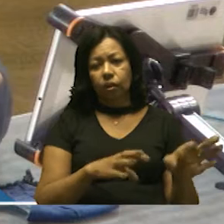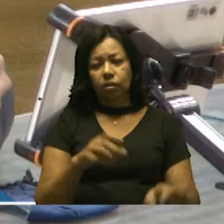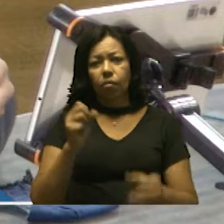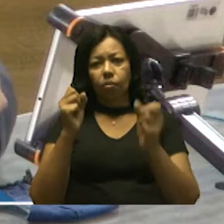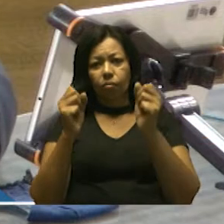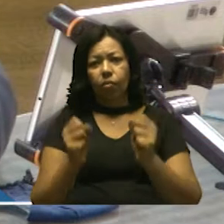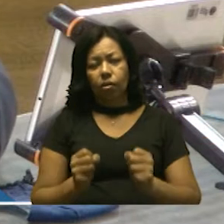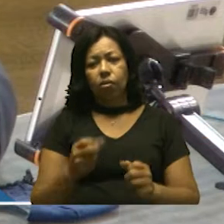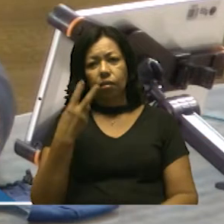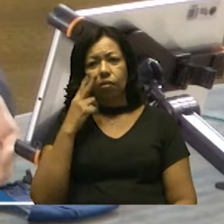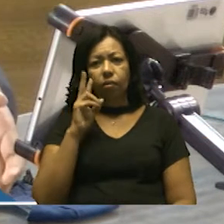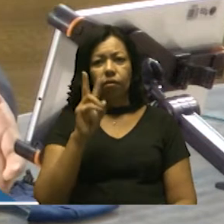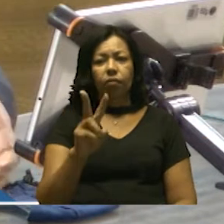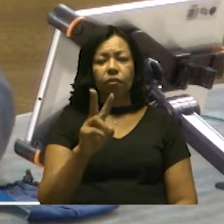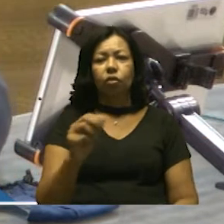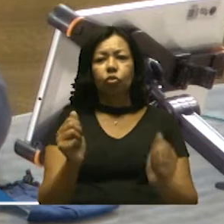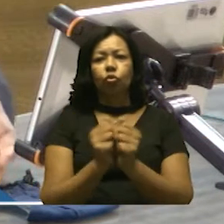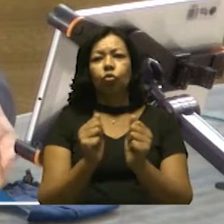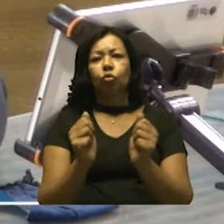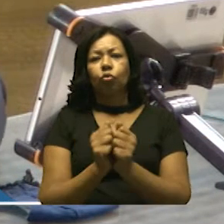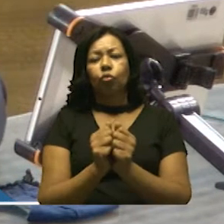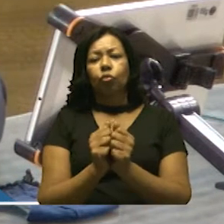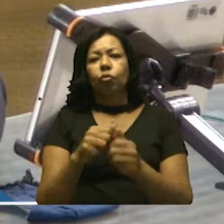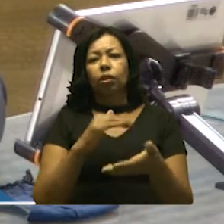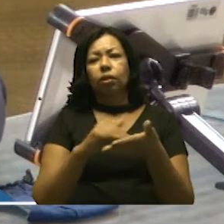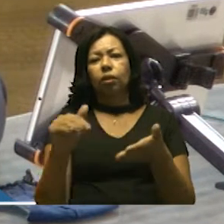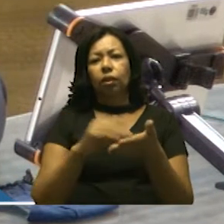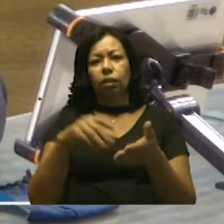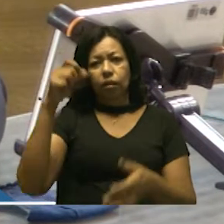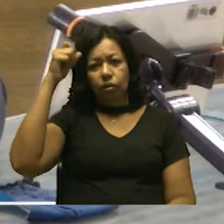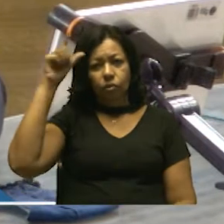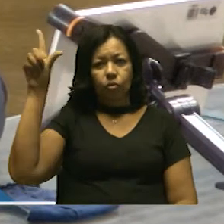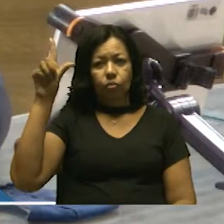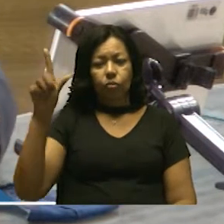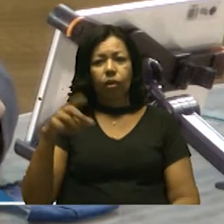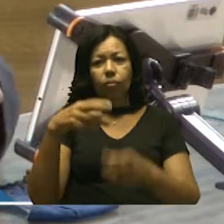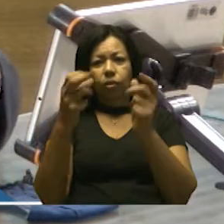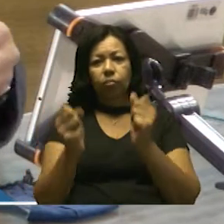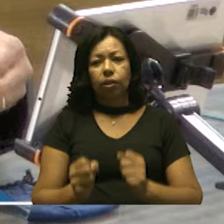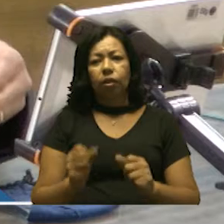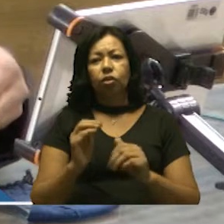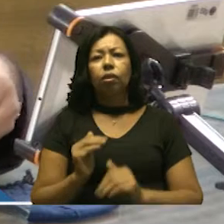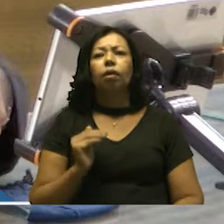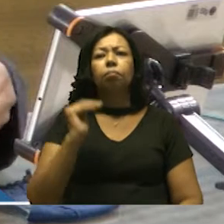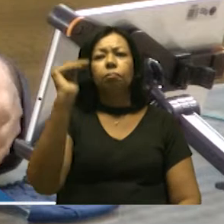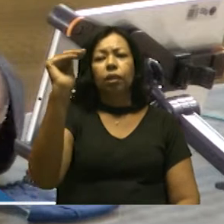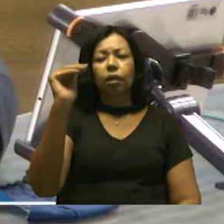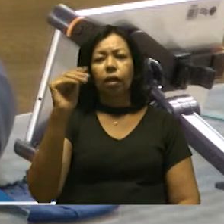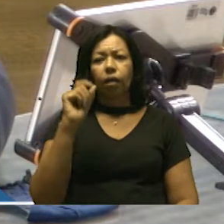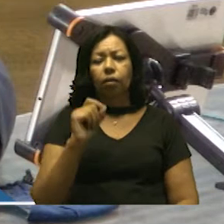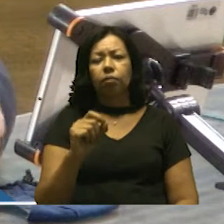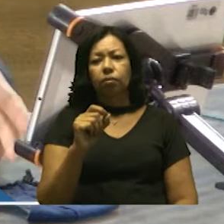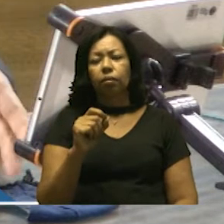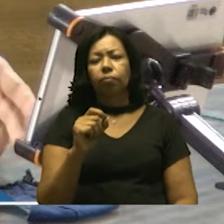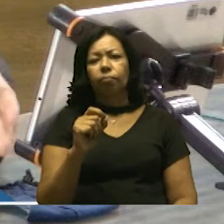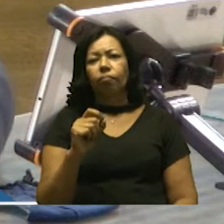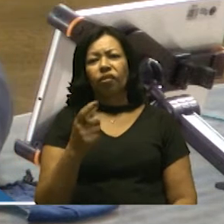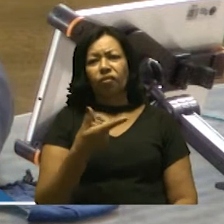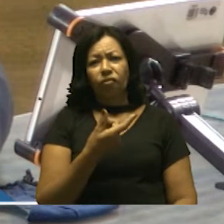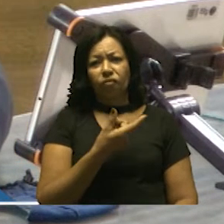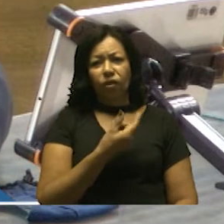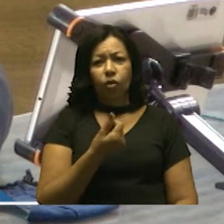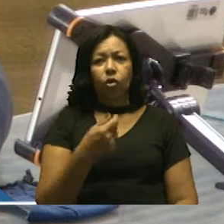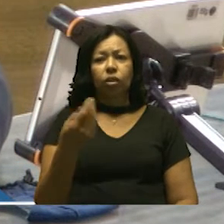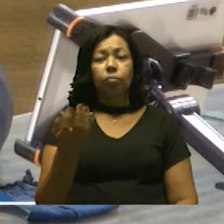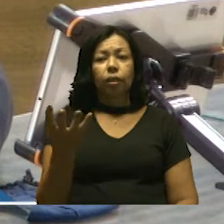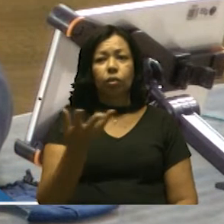possa ver, e juntamente com a Secretaria de Cultura, a possibilidade de ampliar esse leque até mesmo para todas